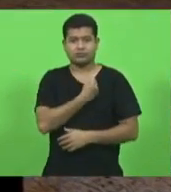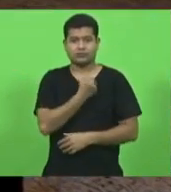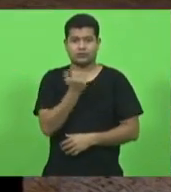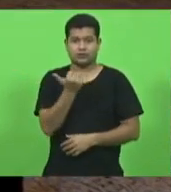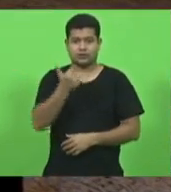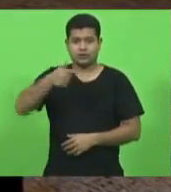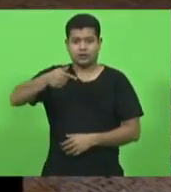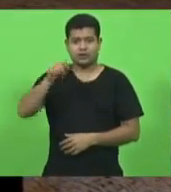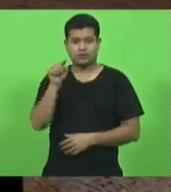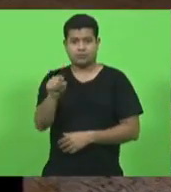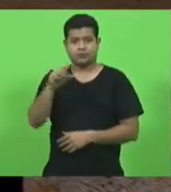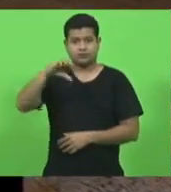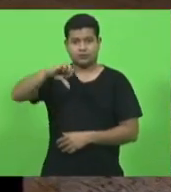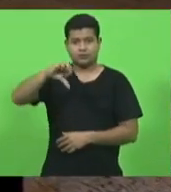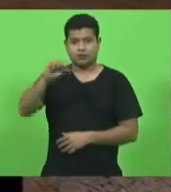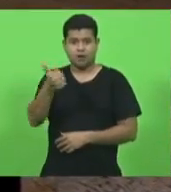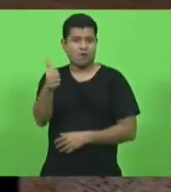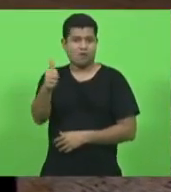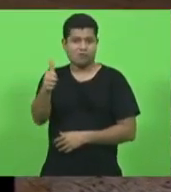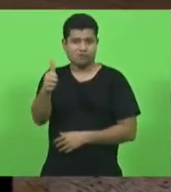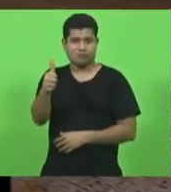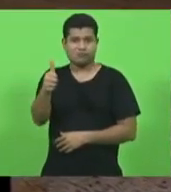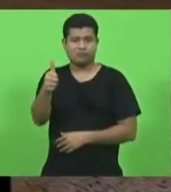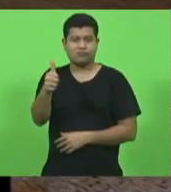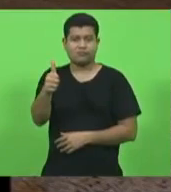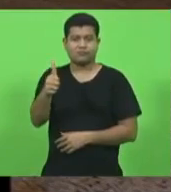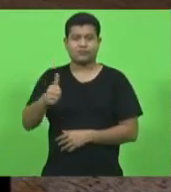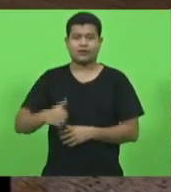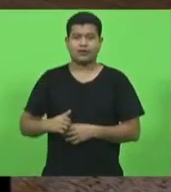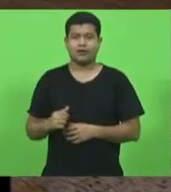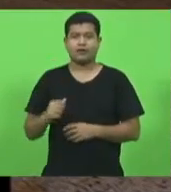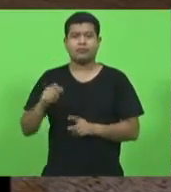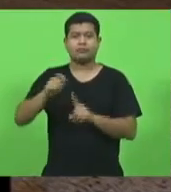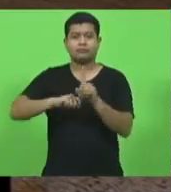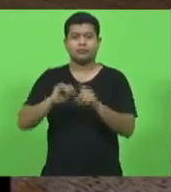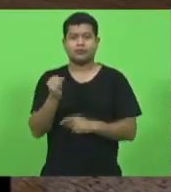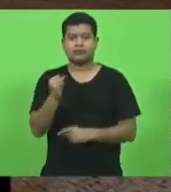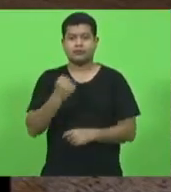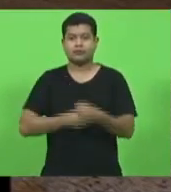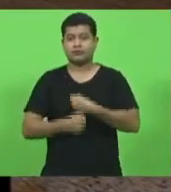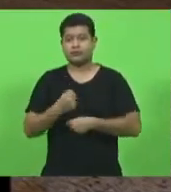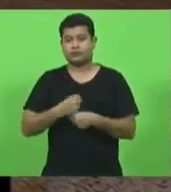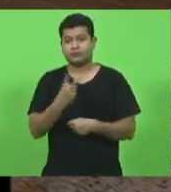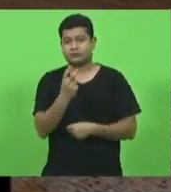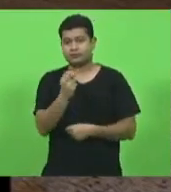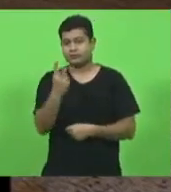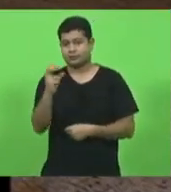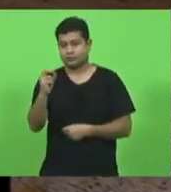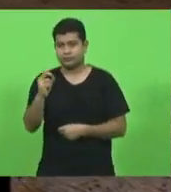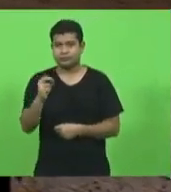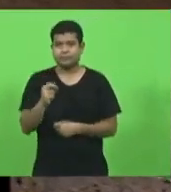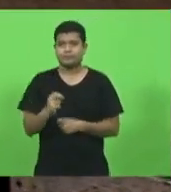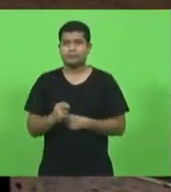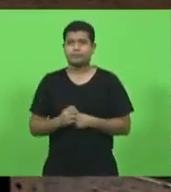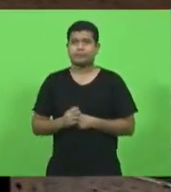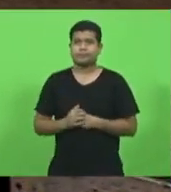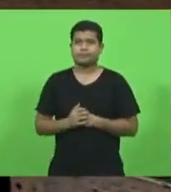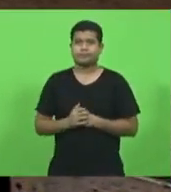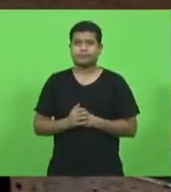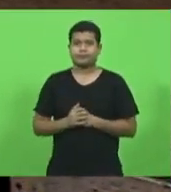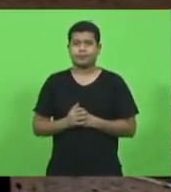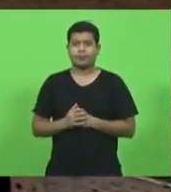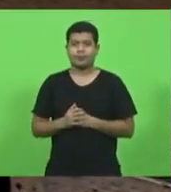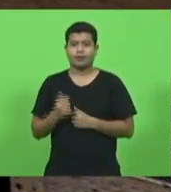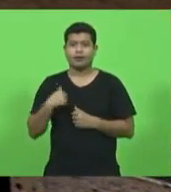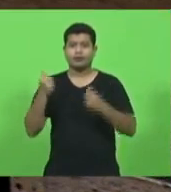.911, de janeiro de 2020, que dispõe sobre